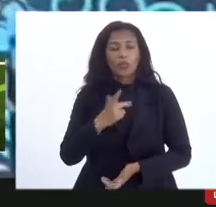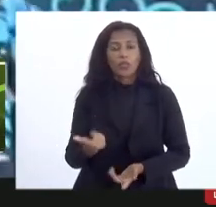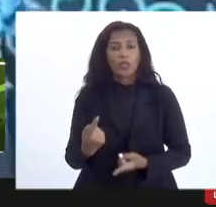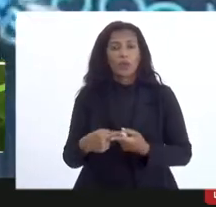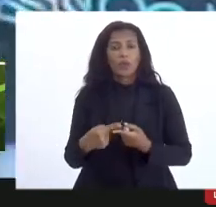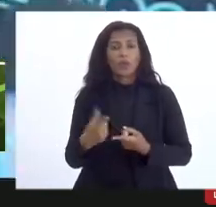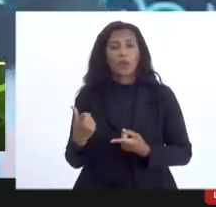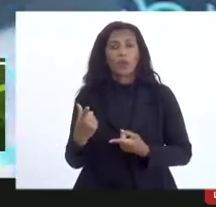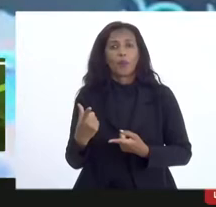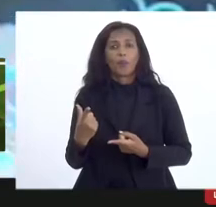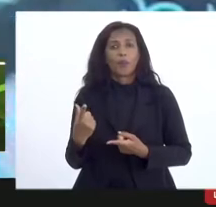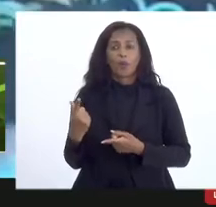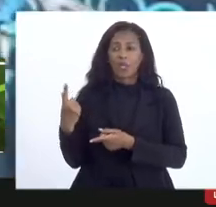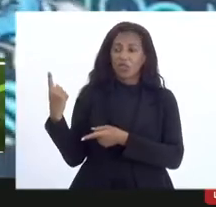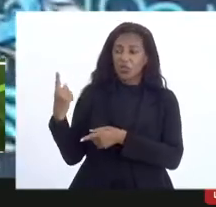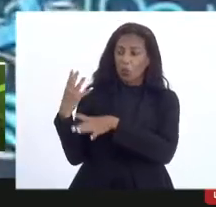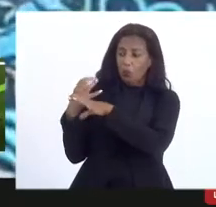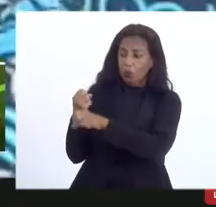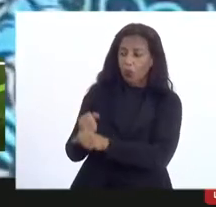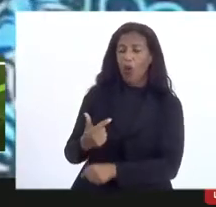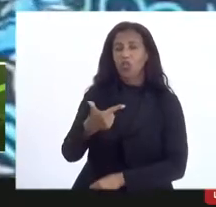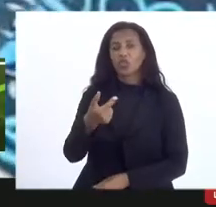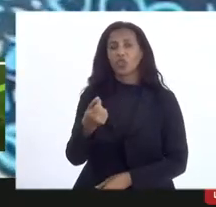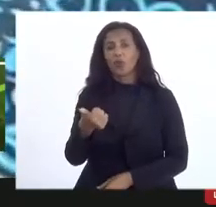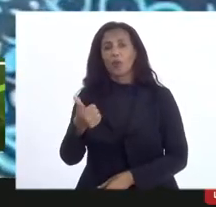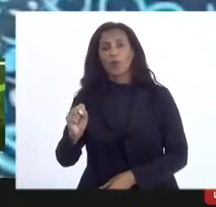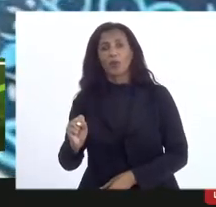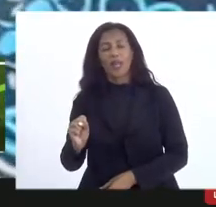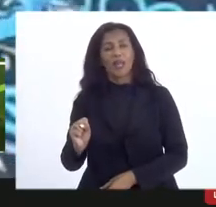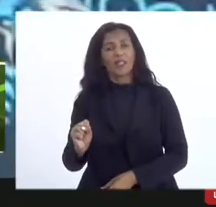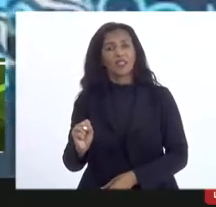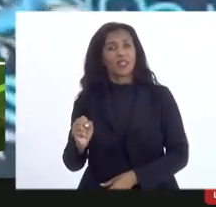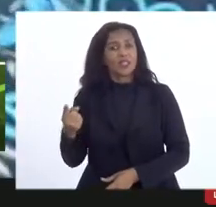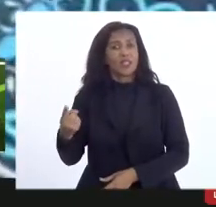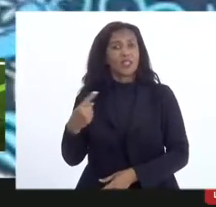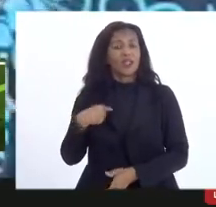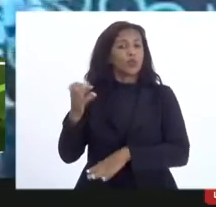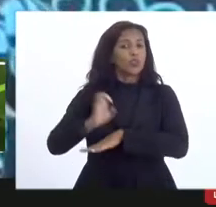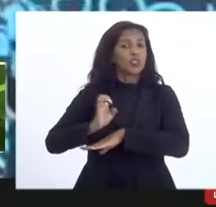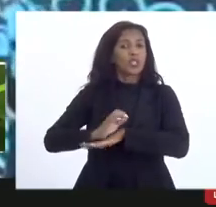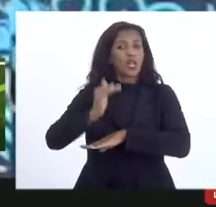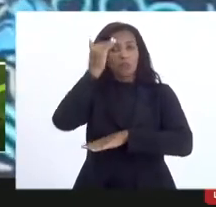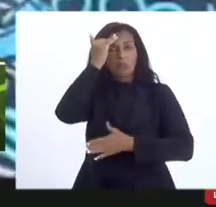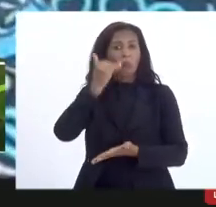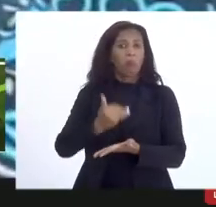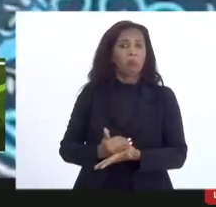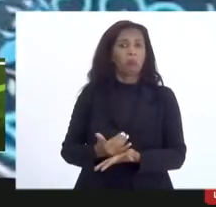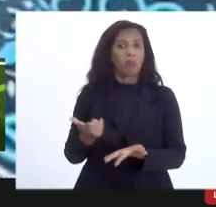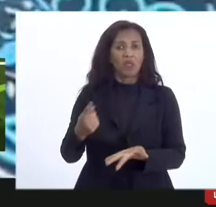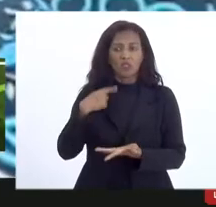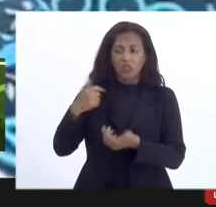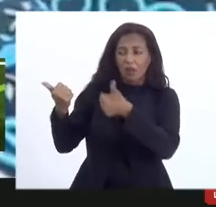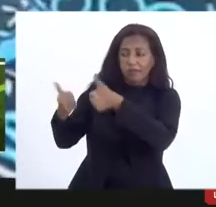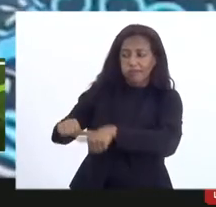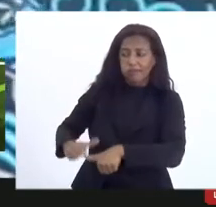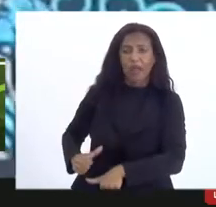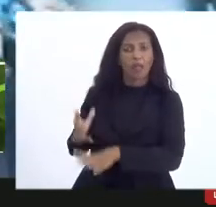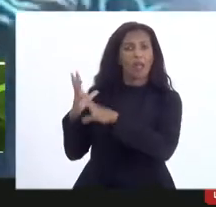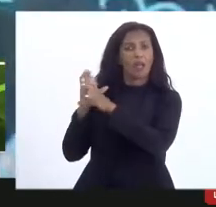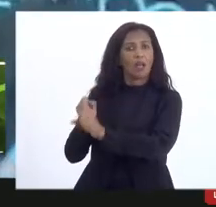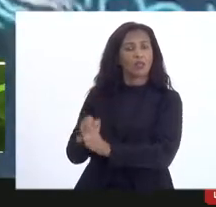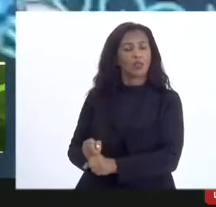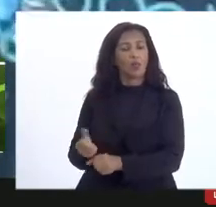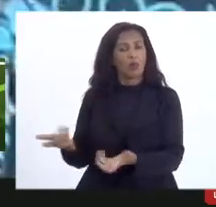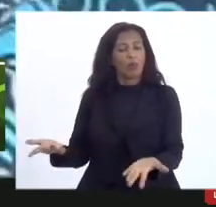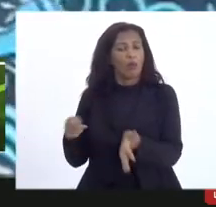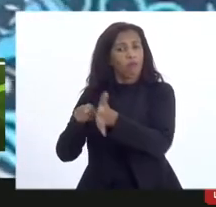porque ainda tinham prestação de contas de 2010 que eles prestaram contas mas o estado não cumpriu o seu papel de averiguar aquelas contas e